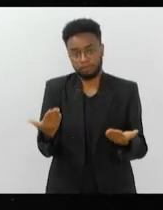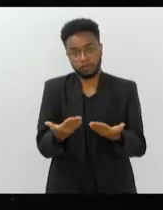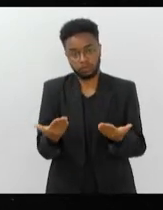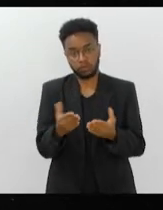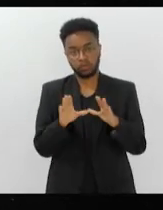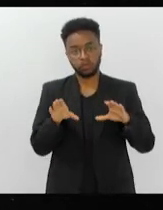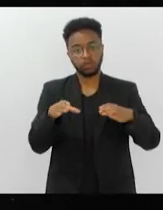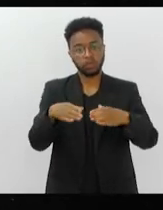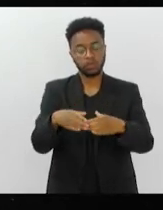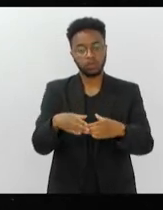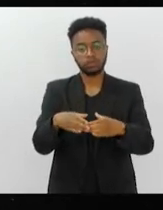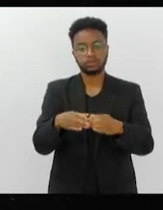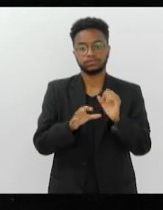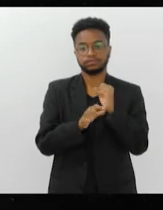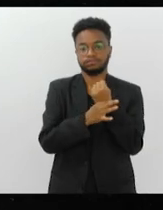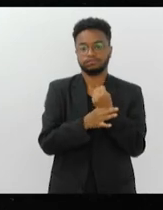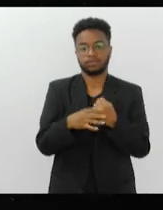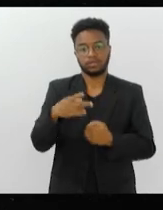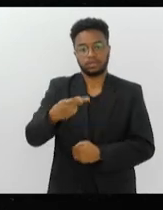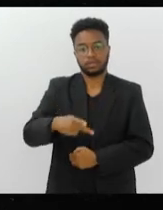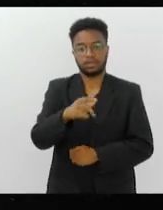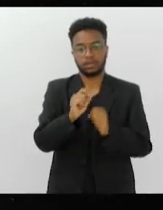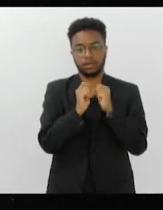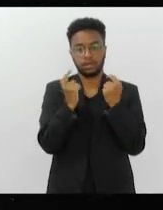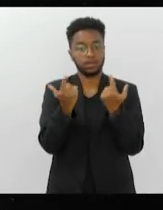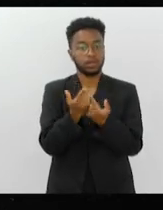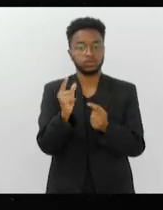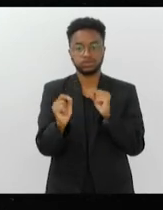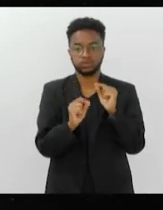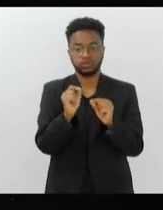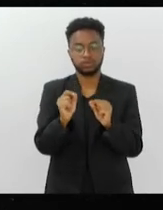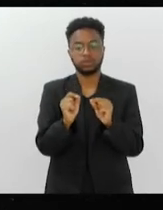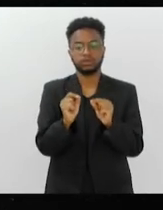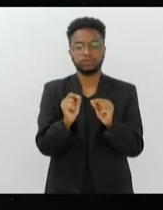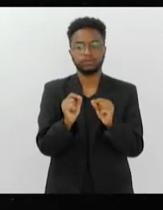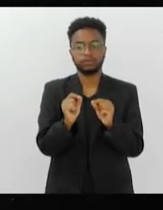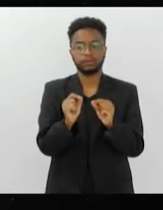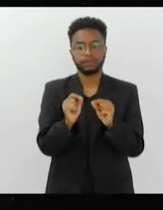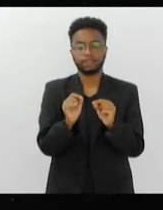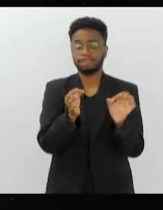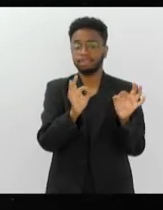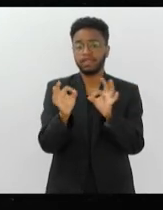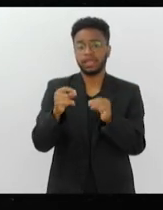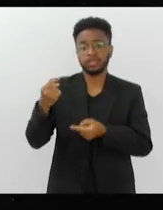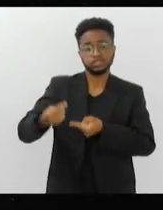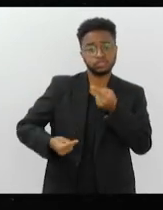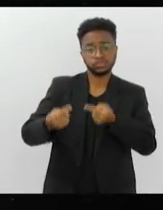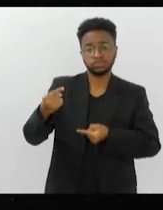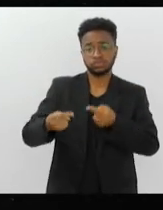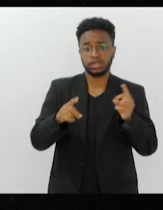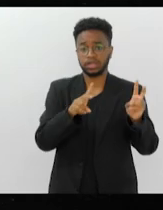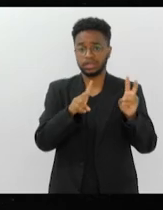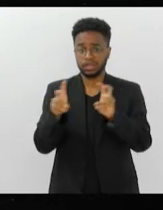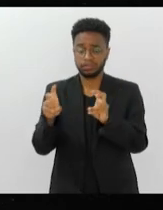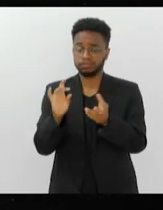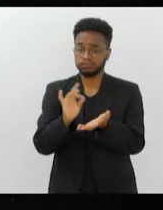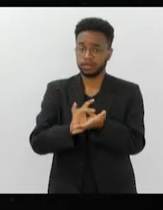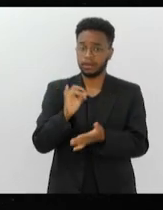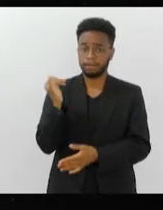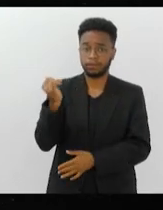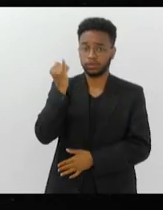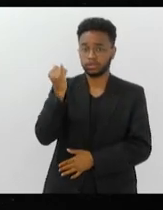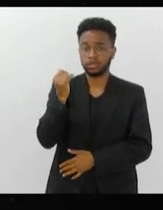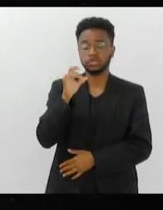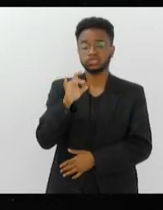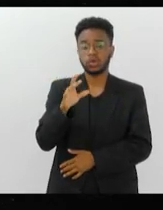comissão de segurança dessa casa, que ninguém vai trazer para debate uma questão que é tão importante para